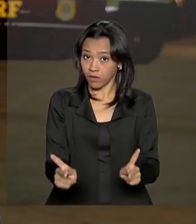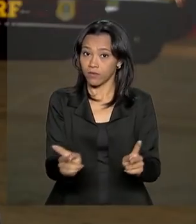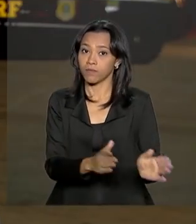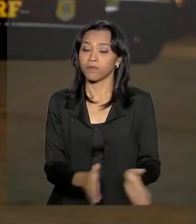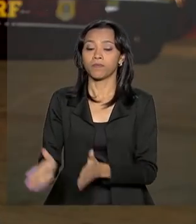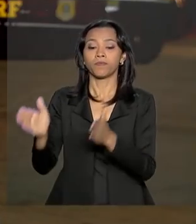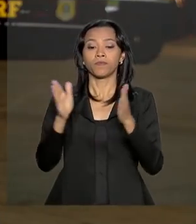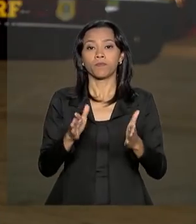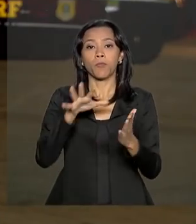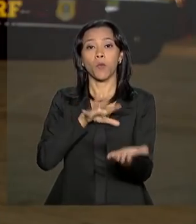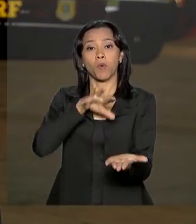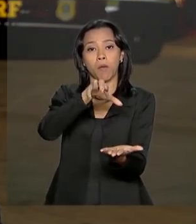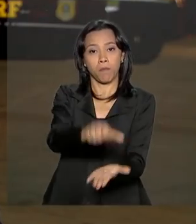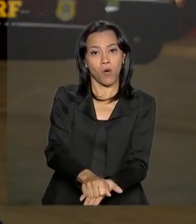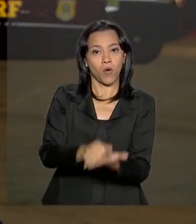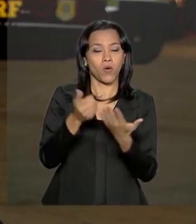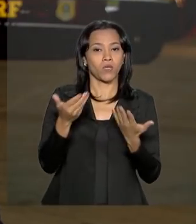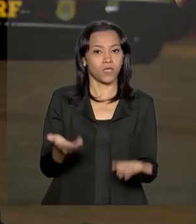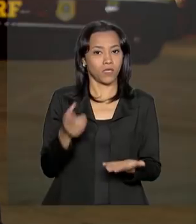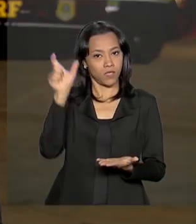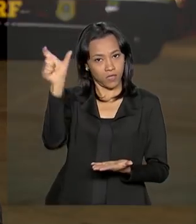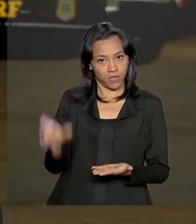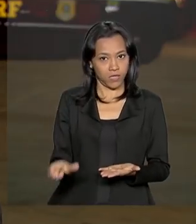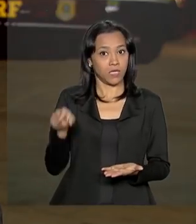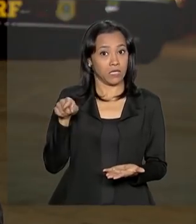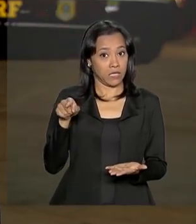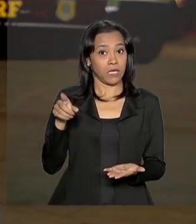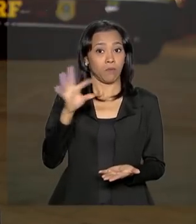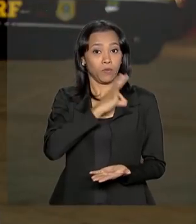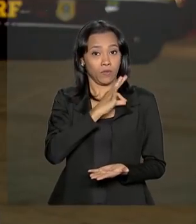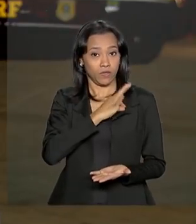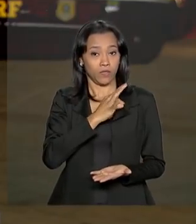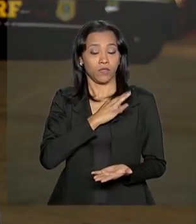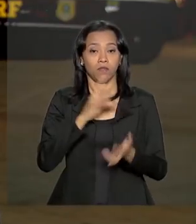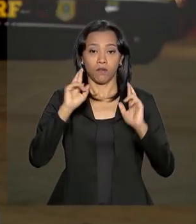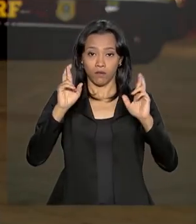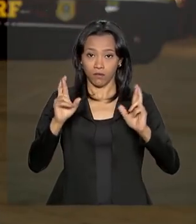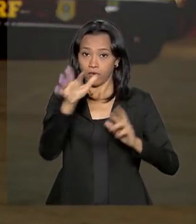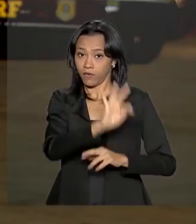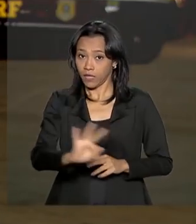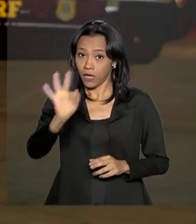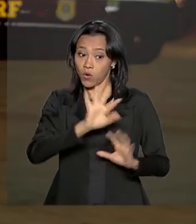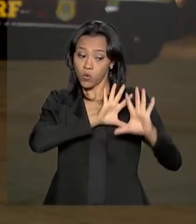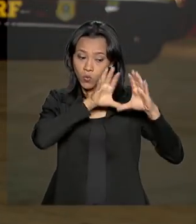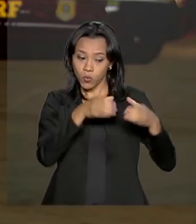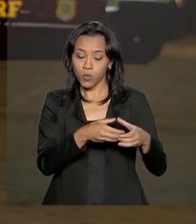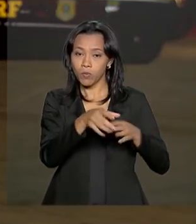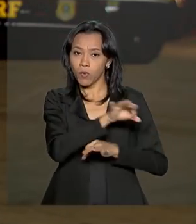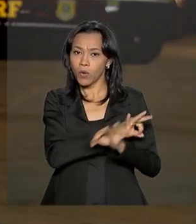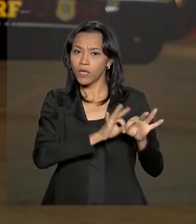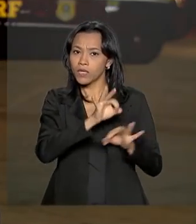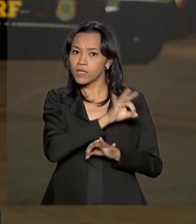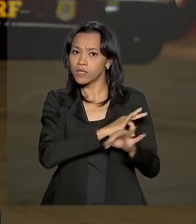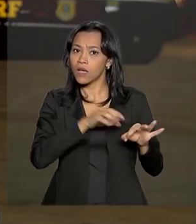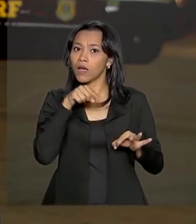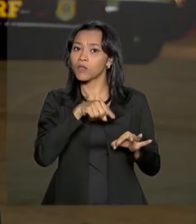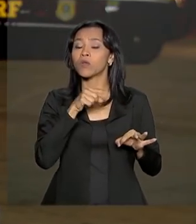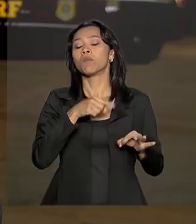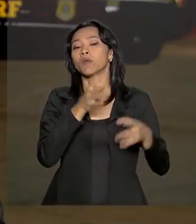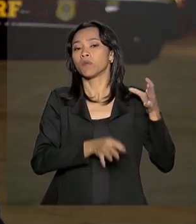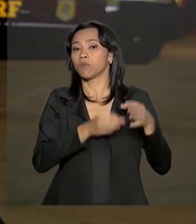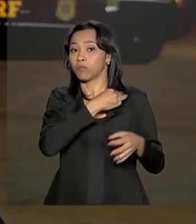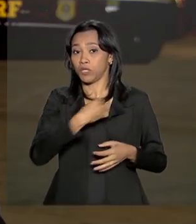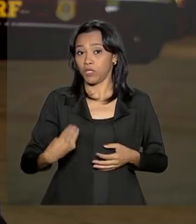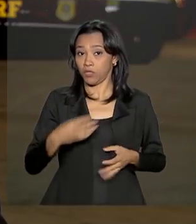a posse de Adriano Furtado na Polícia Rodoviária Federal, a equipe montada pelo ministro da Justiça e Segurança Pública, Sérgio Moro,